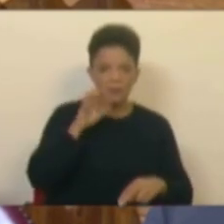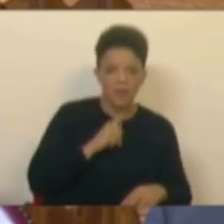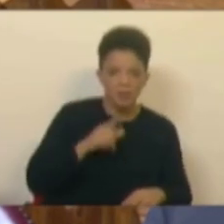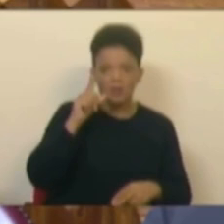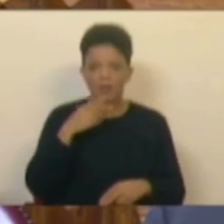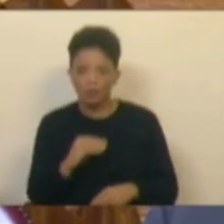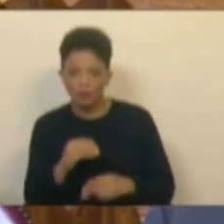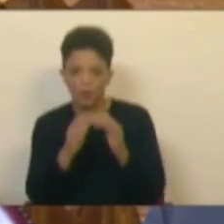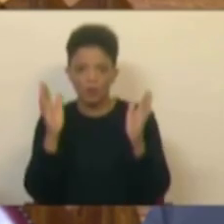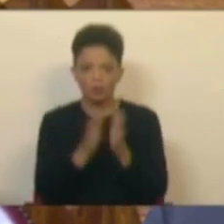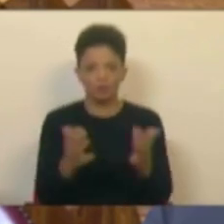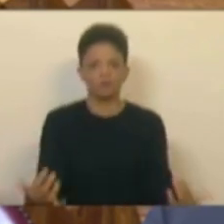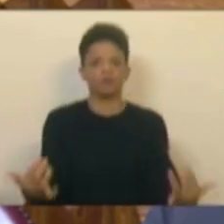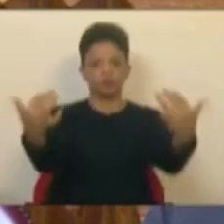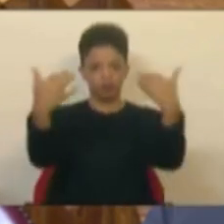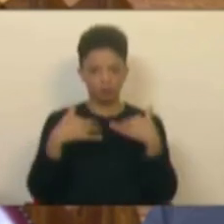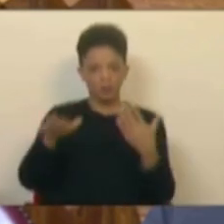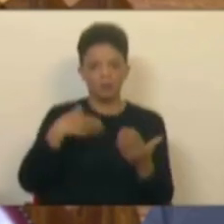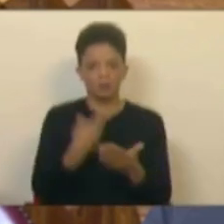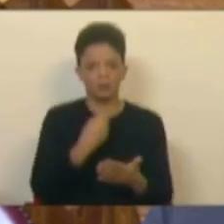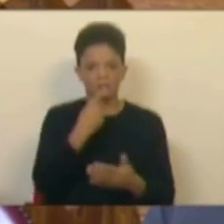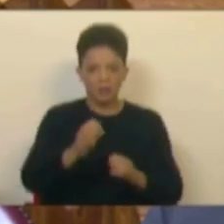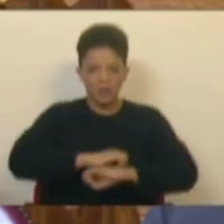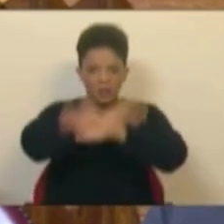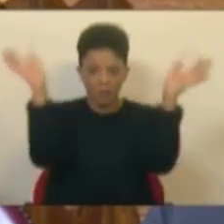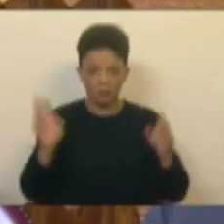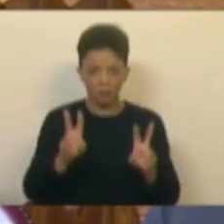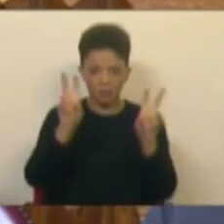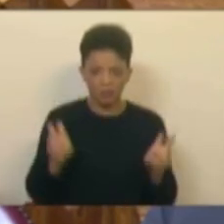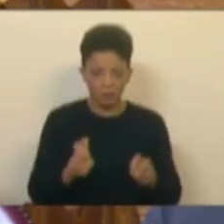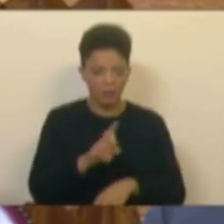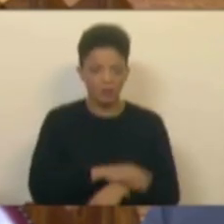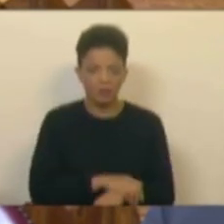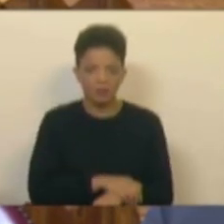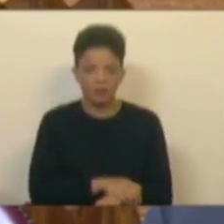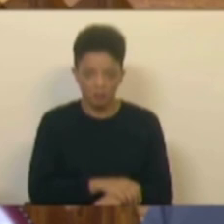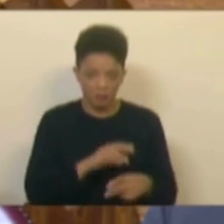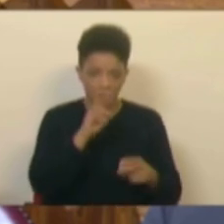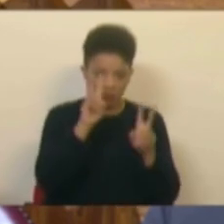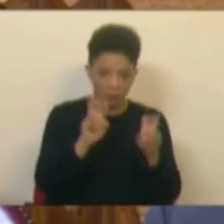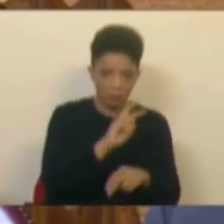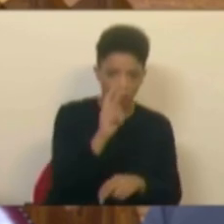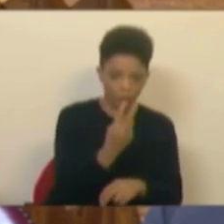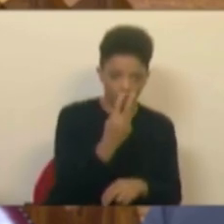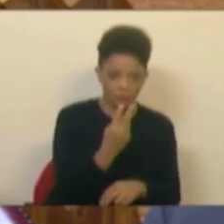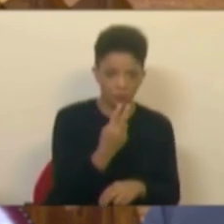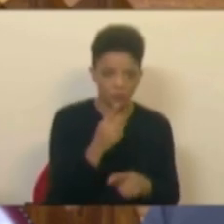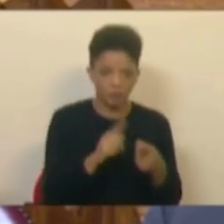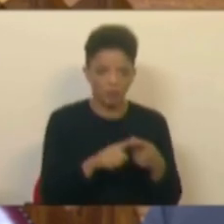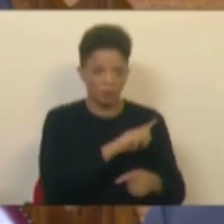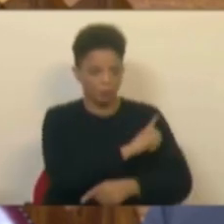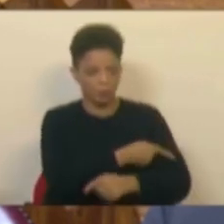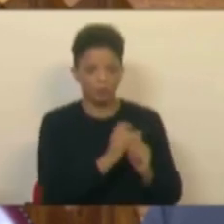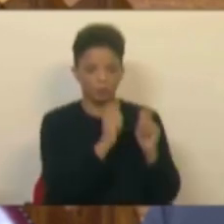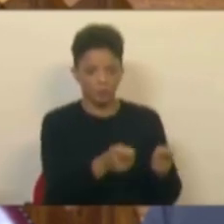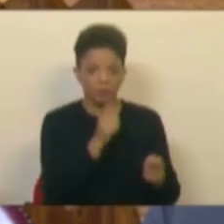ter os estudantes e deixar bem claro que há municipalização e municipalização. Há uma municipalização, uma descentralização que